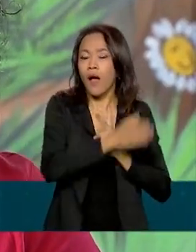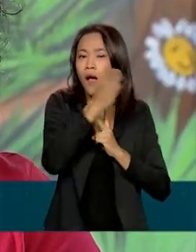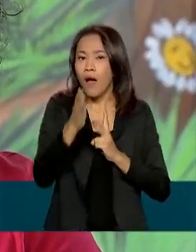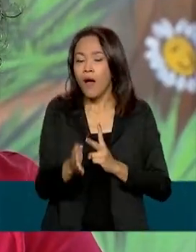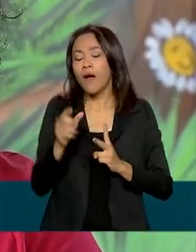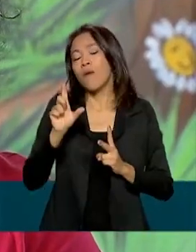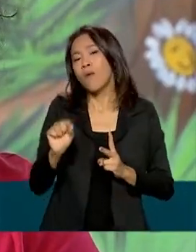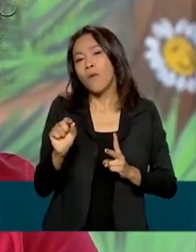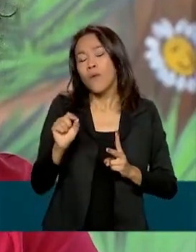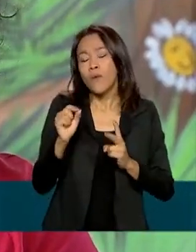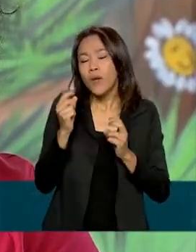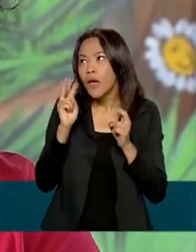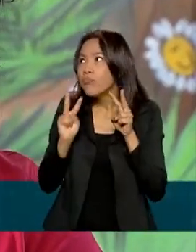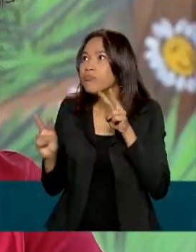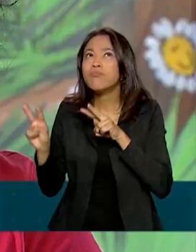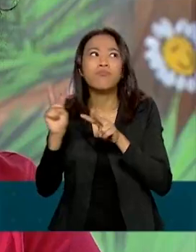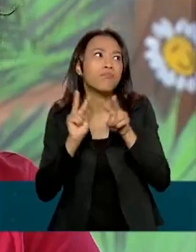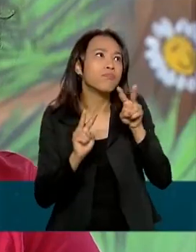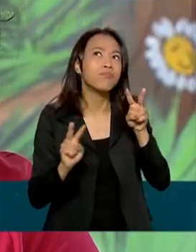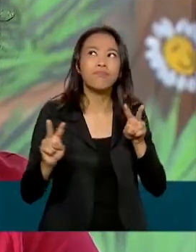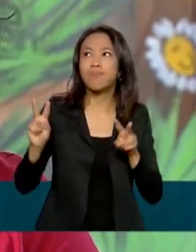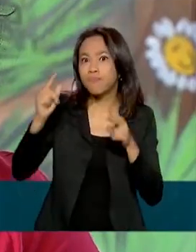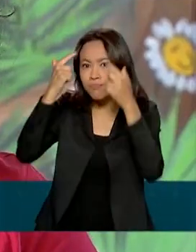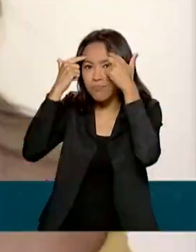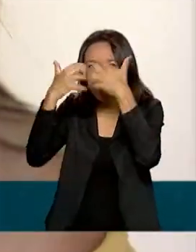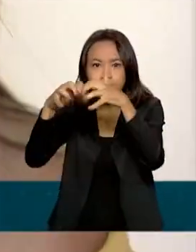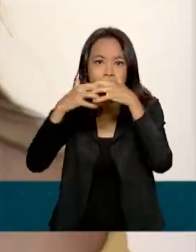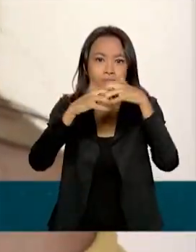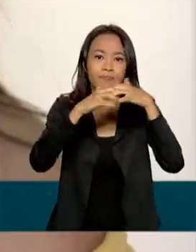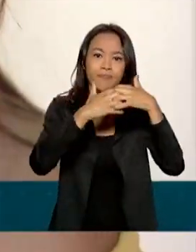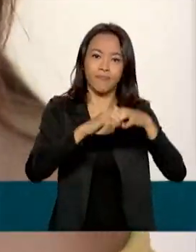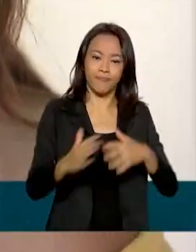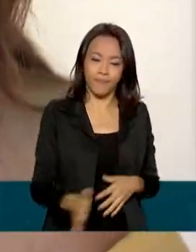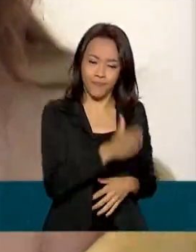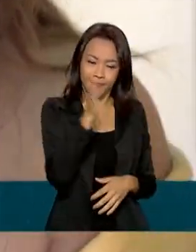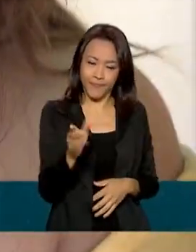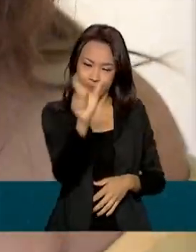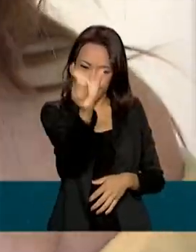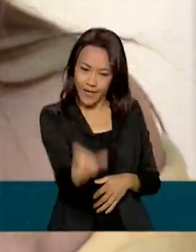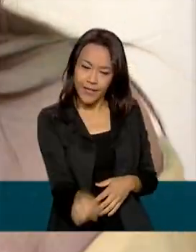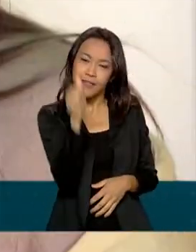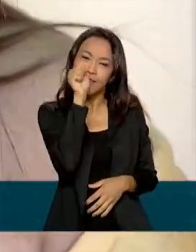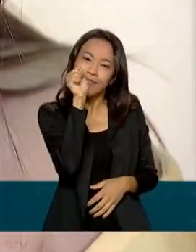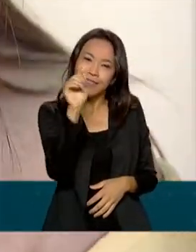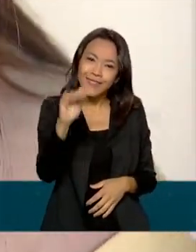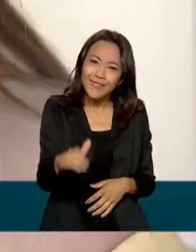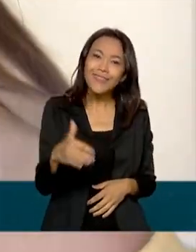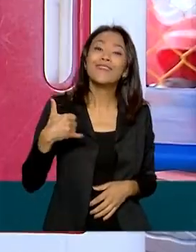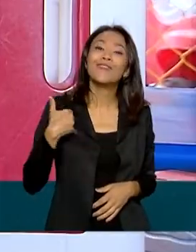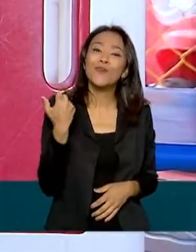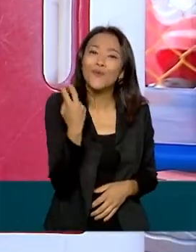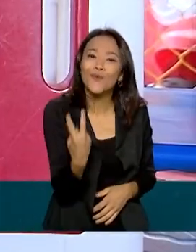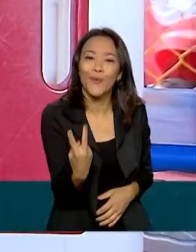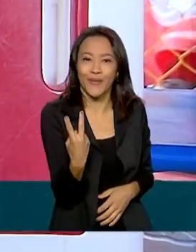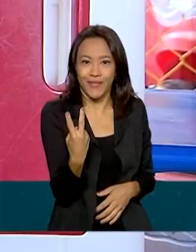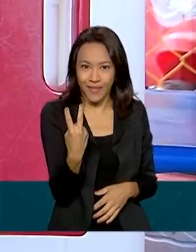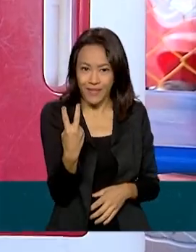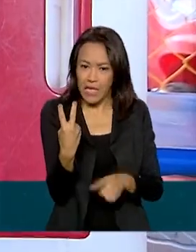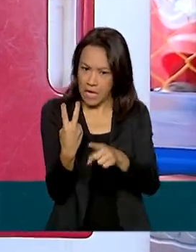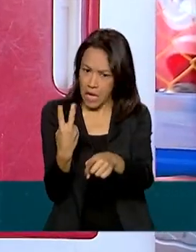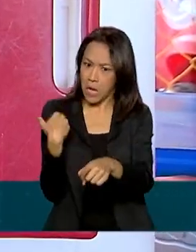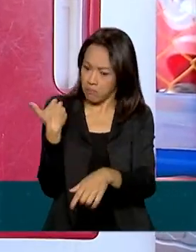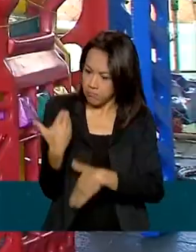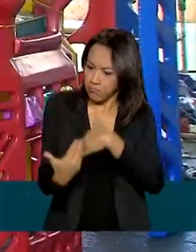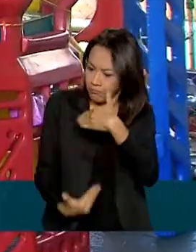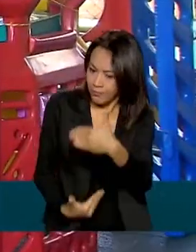do mundo, né, o seu cognitivo. A pequena Júlia chegou aqui aos dois anos e a evolução